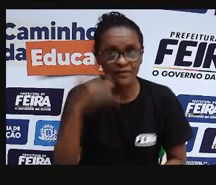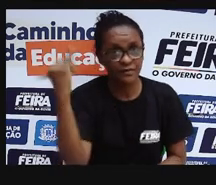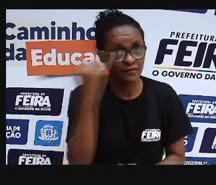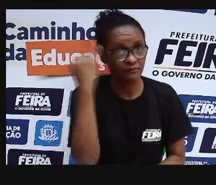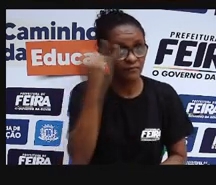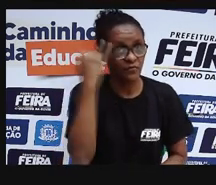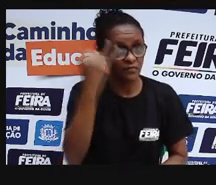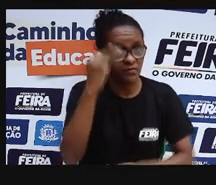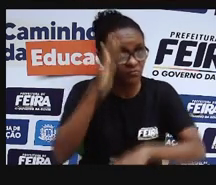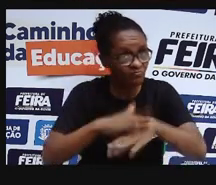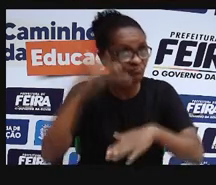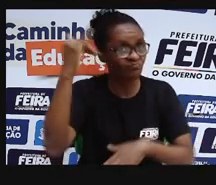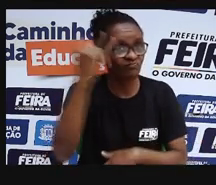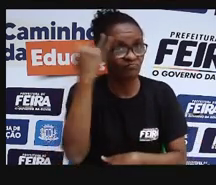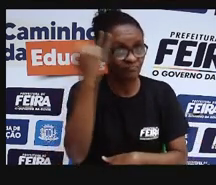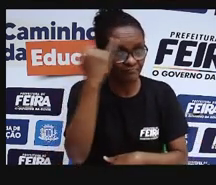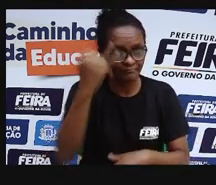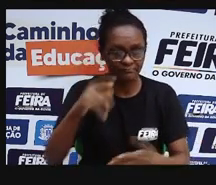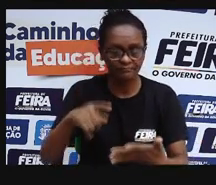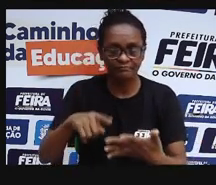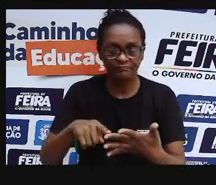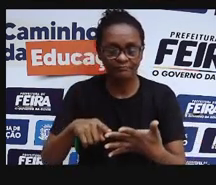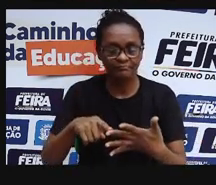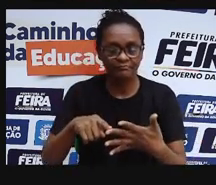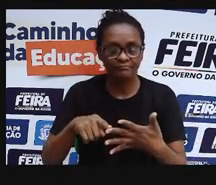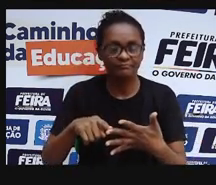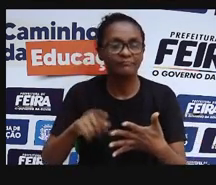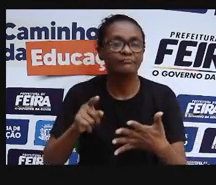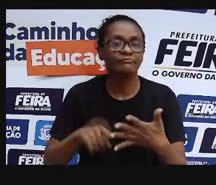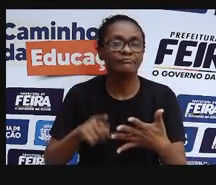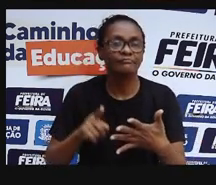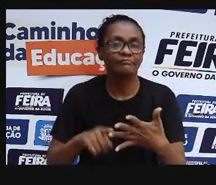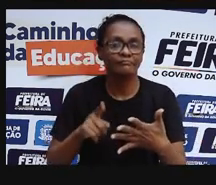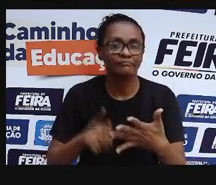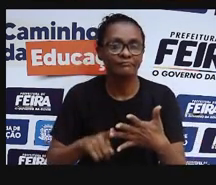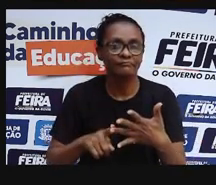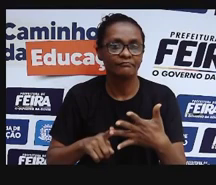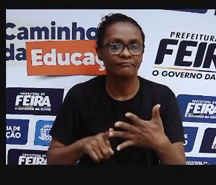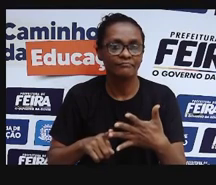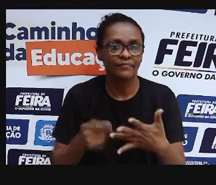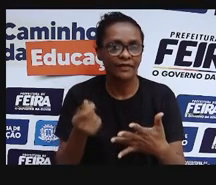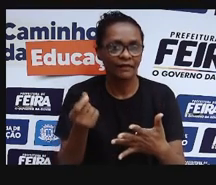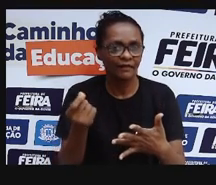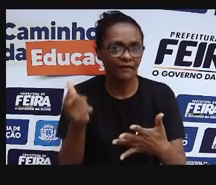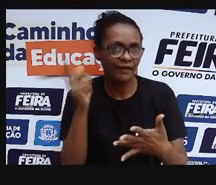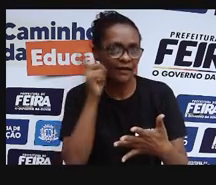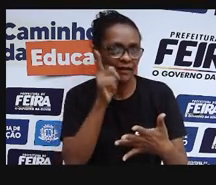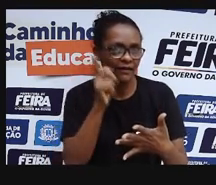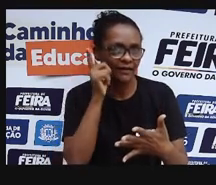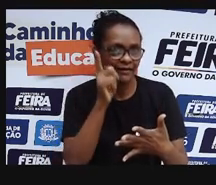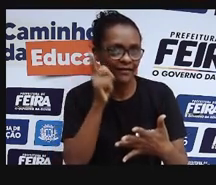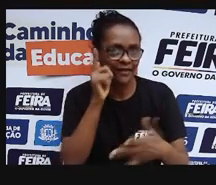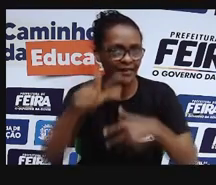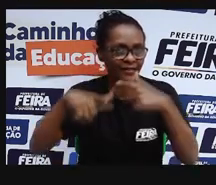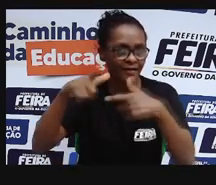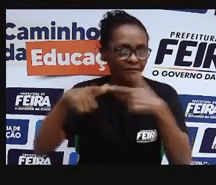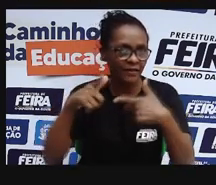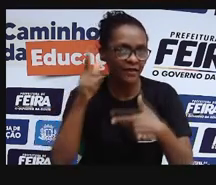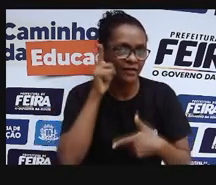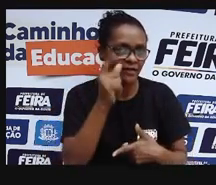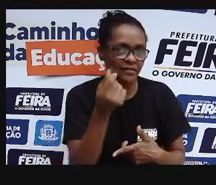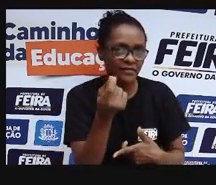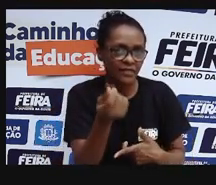relevante quando a gente vai pensar em saúde. Um outro aspecto que a gente tem que pensar é na renda, no quanto eu recebo.